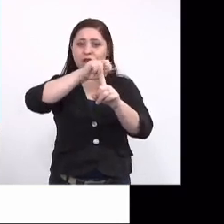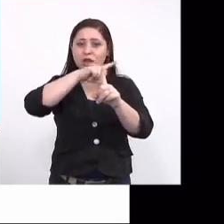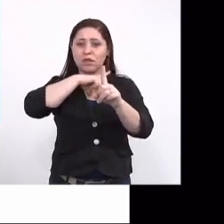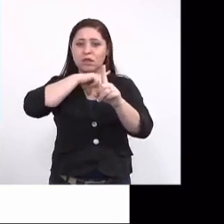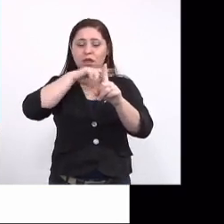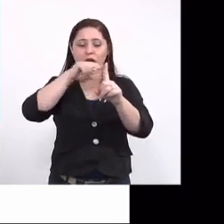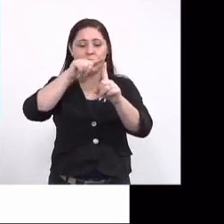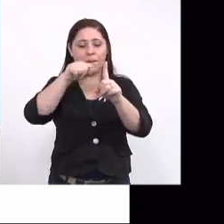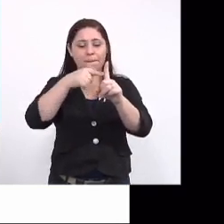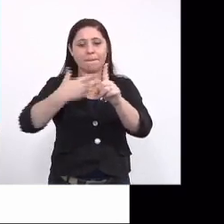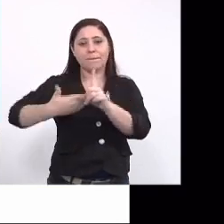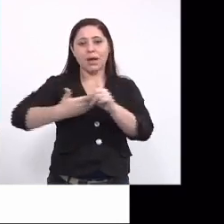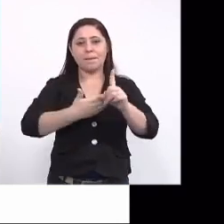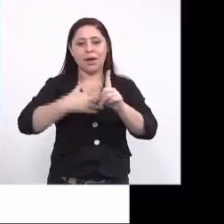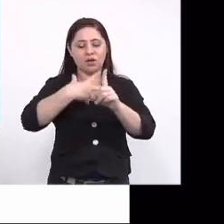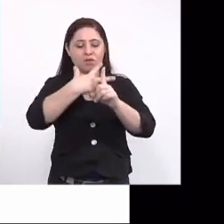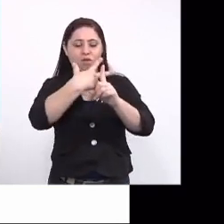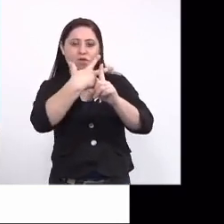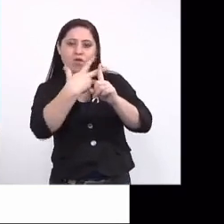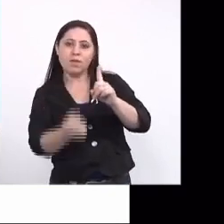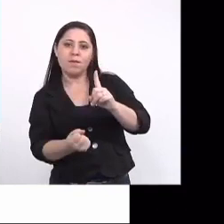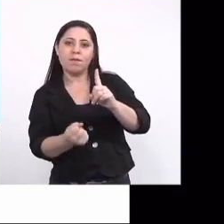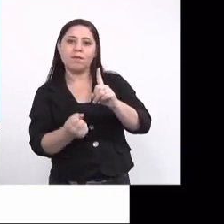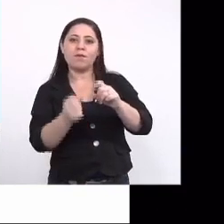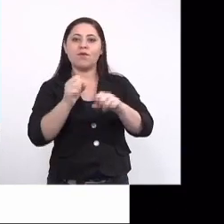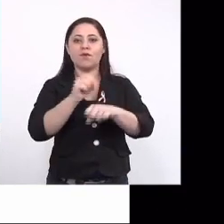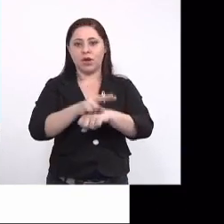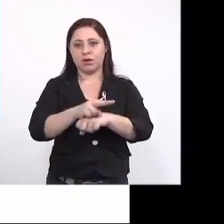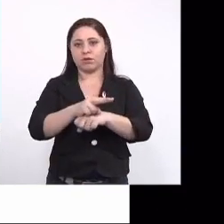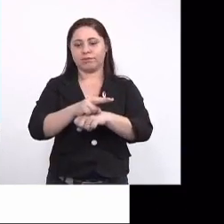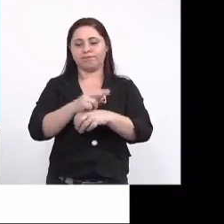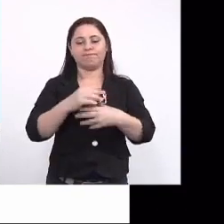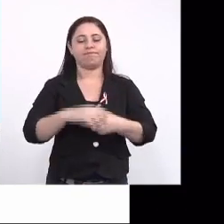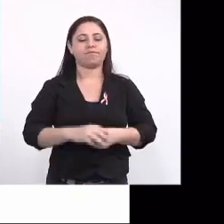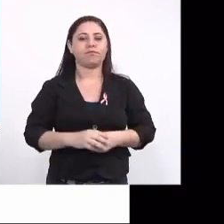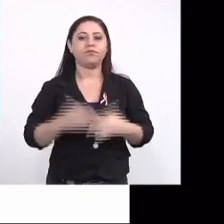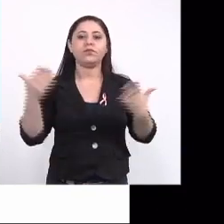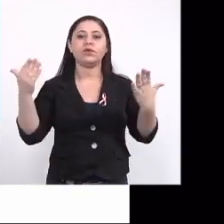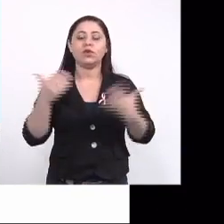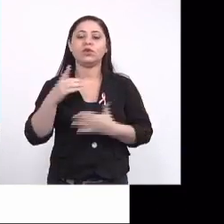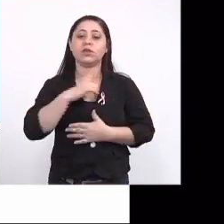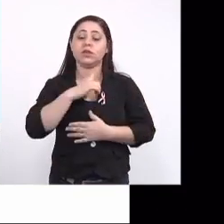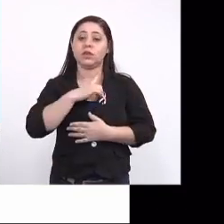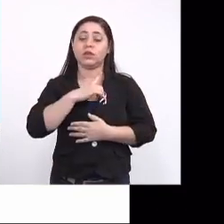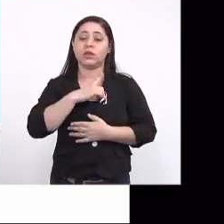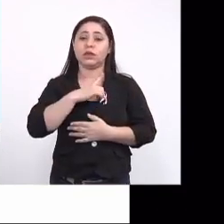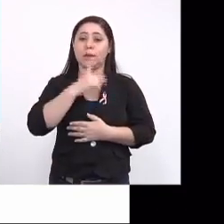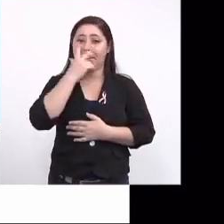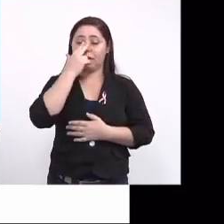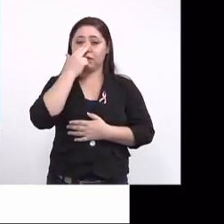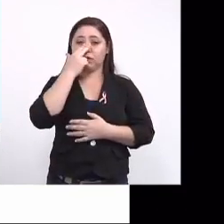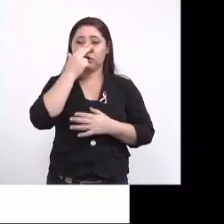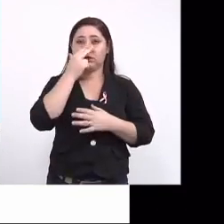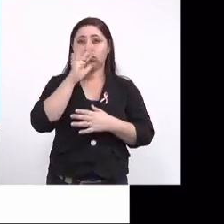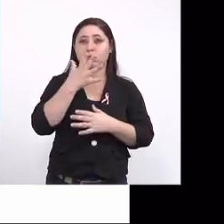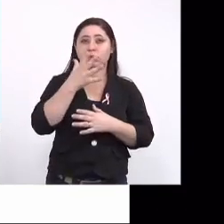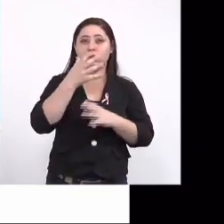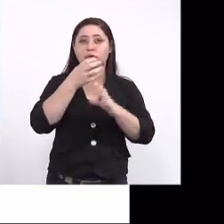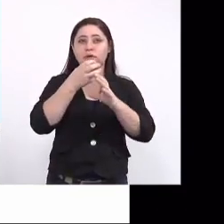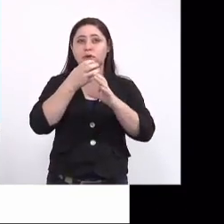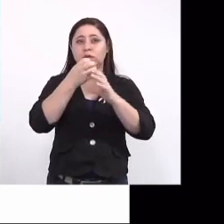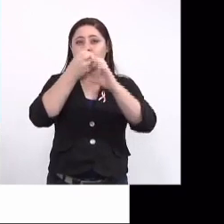para o feto que está em desenvolvimento no intraútero. Então, hoje, já são descritas mais de 17